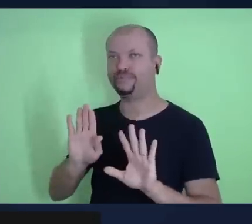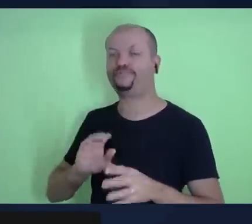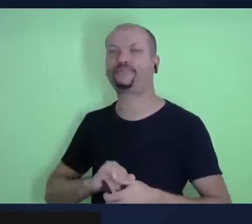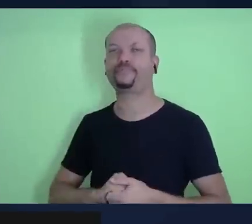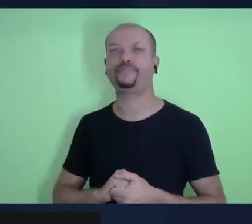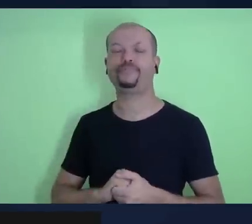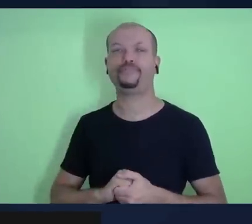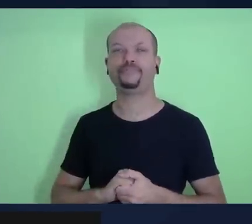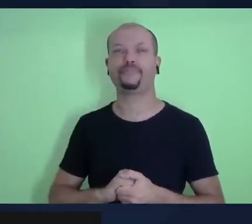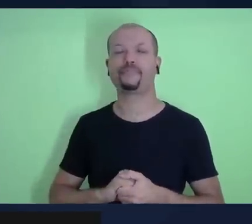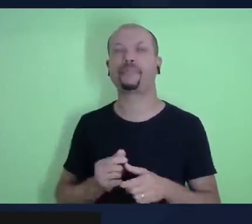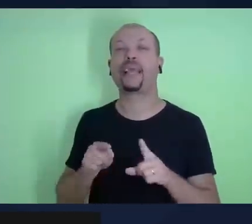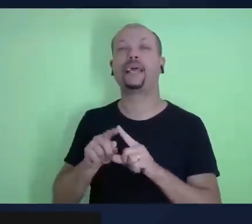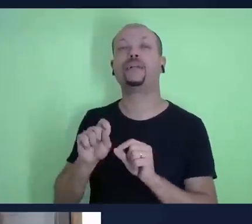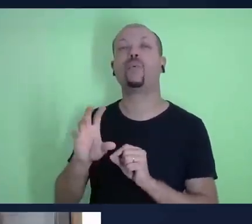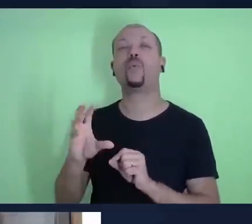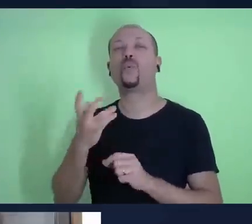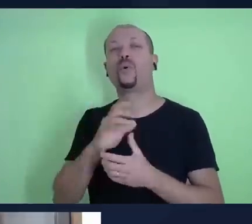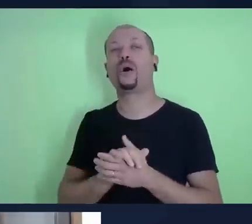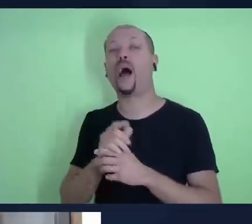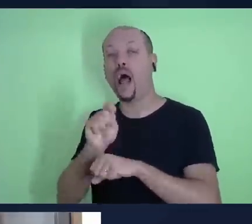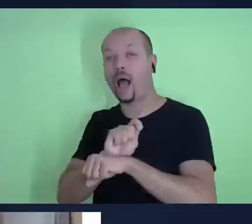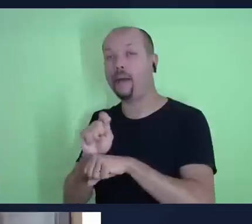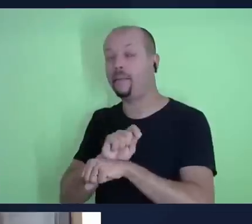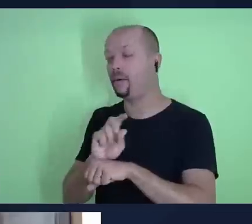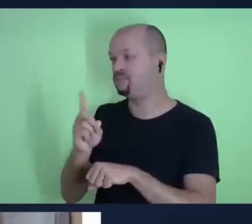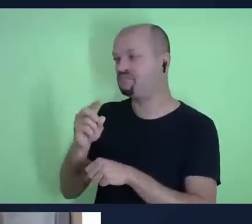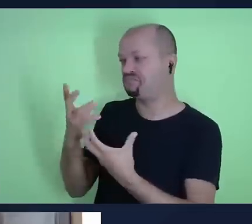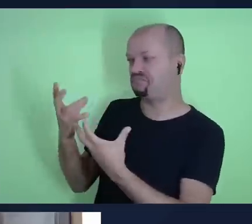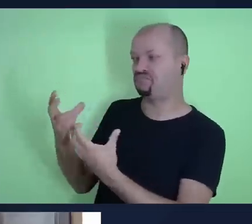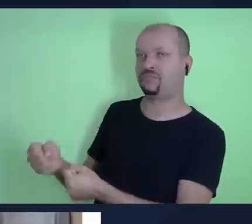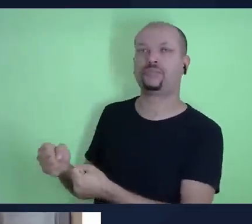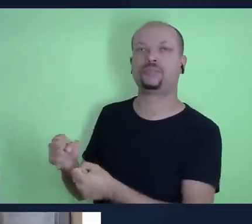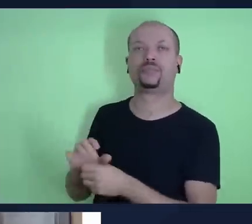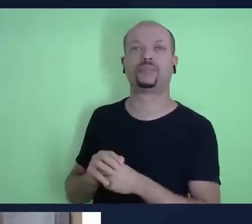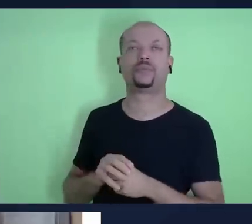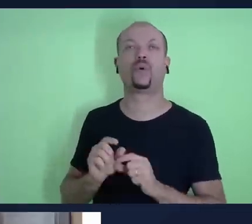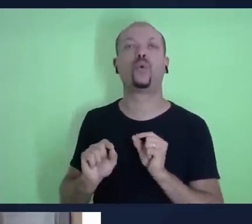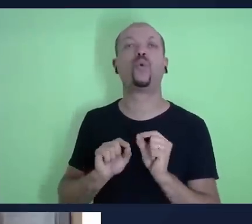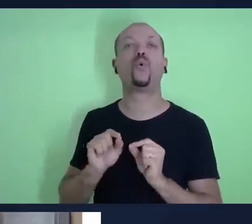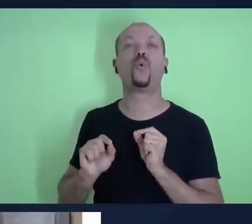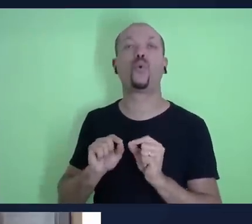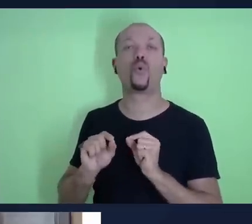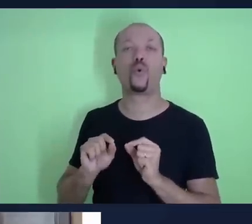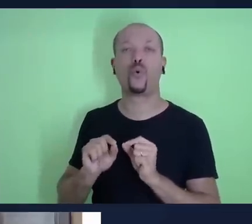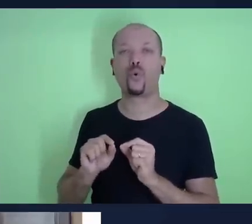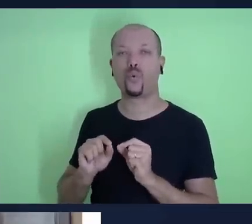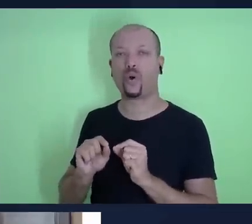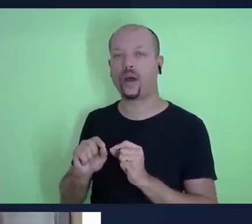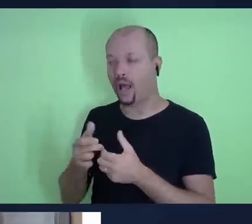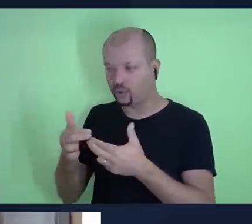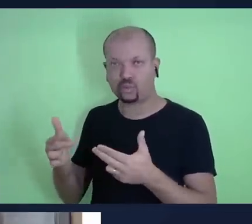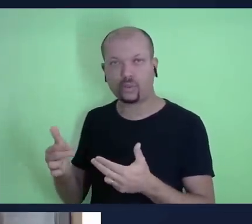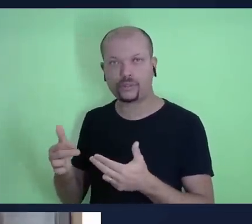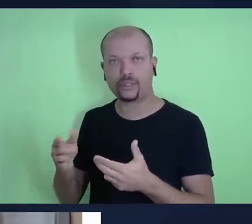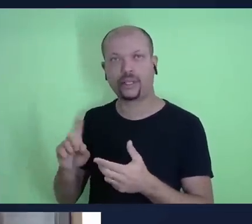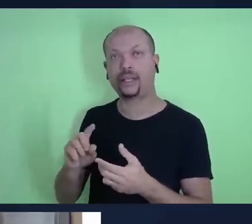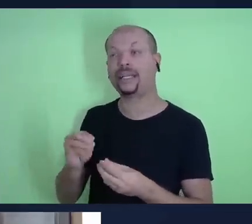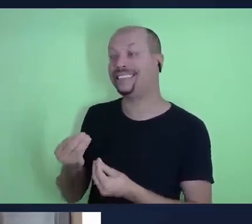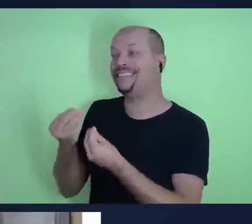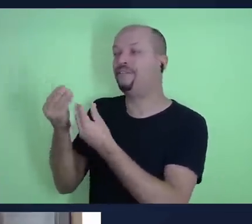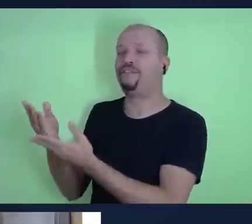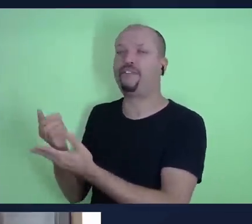Então, apesar de Abraão ter recusado esses despojos, ele não deixou de entregar o dízimo,